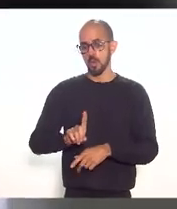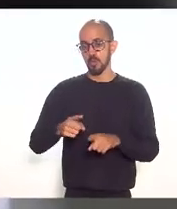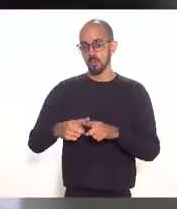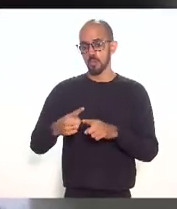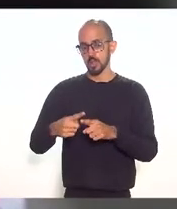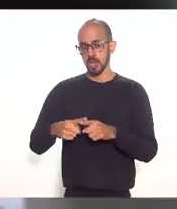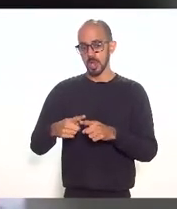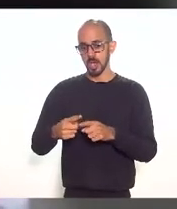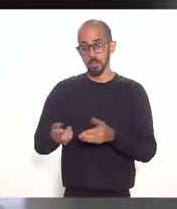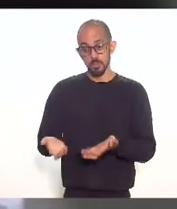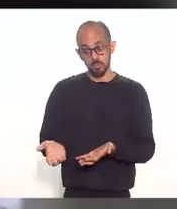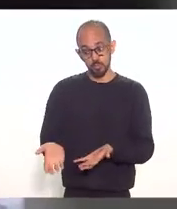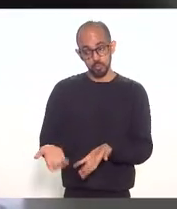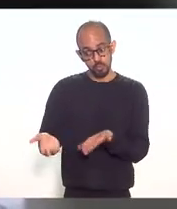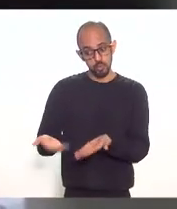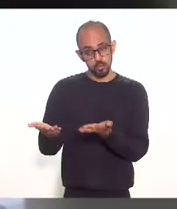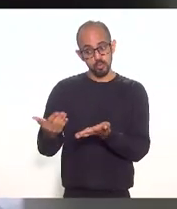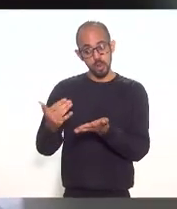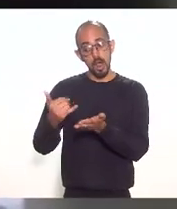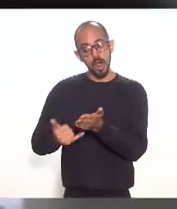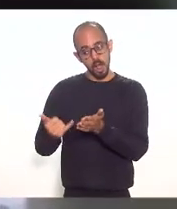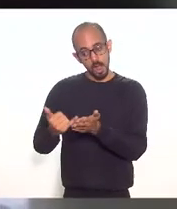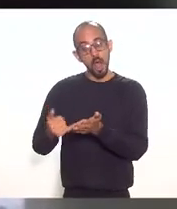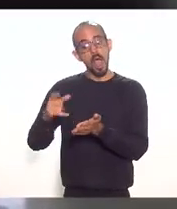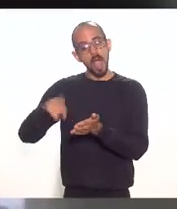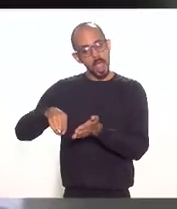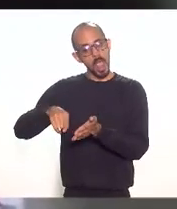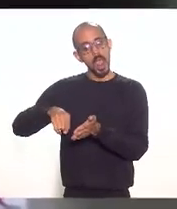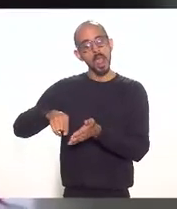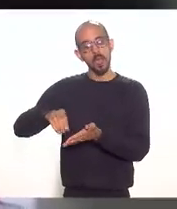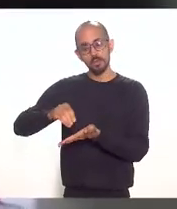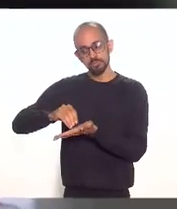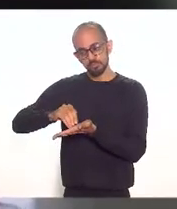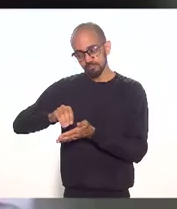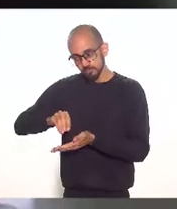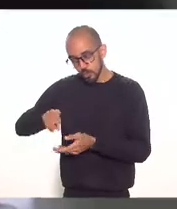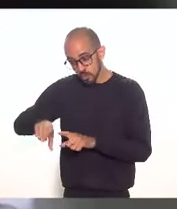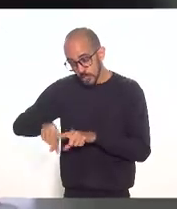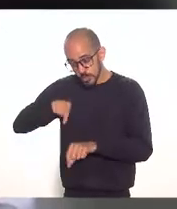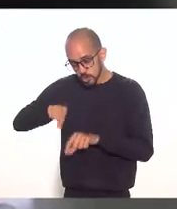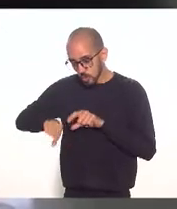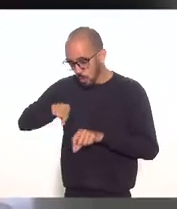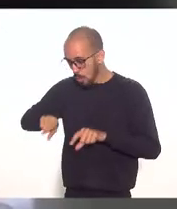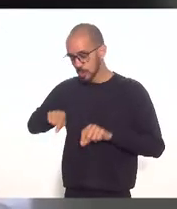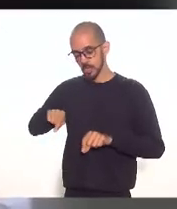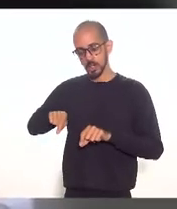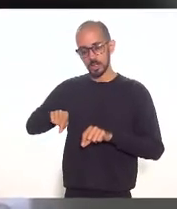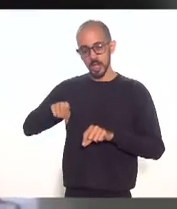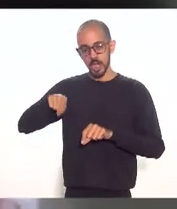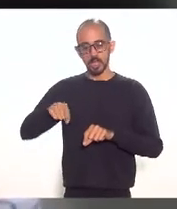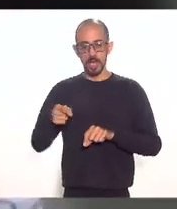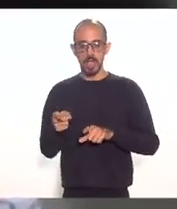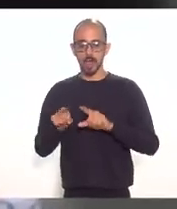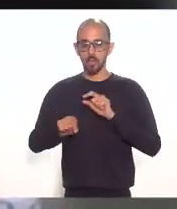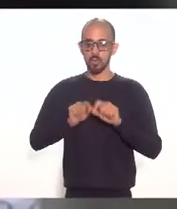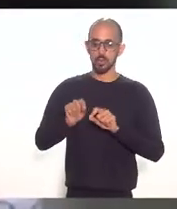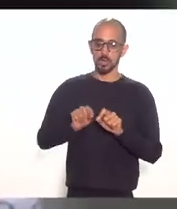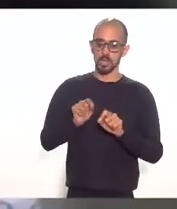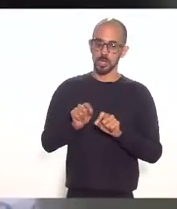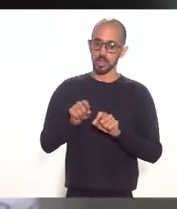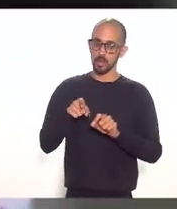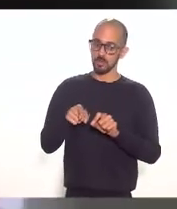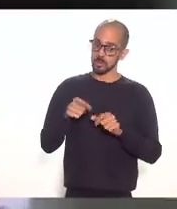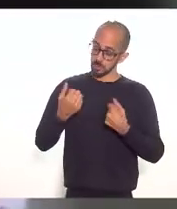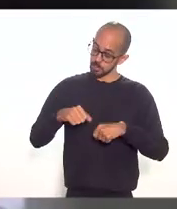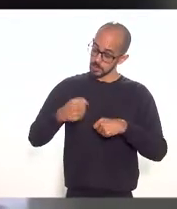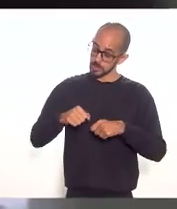si só é uma atitude discriminatória e é por isso por ela sair do sistema tributário de referência que é necessário você